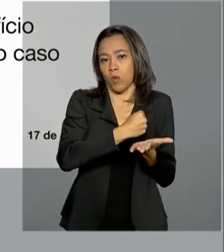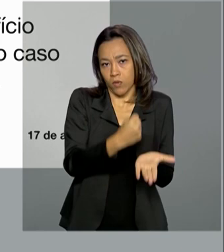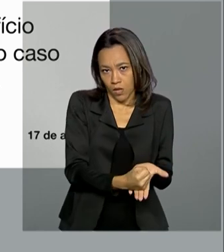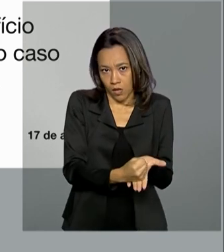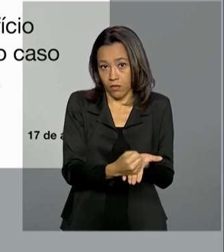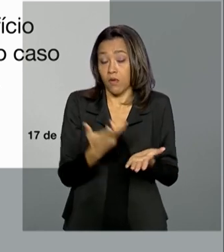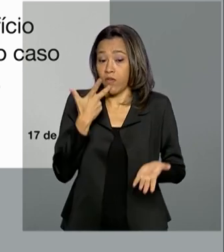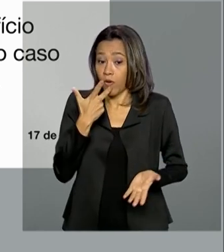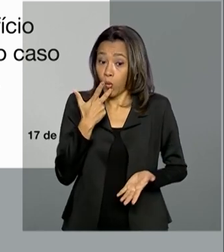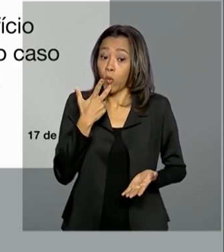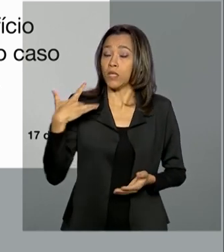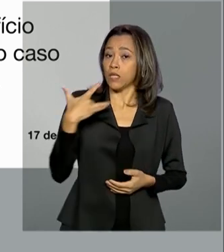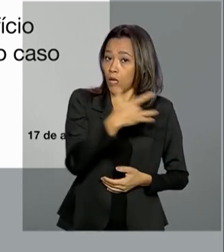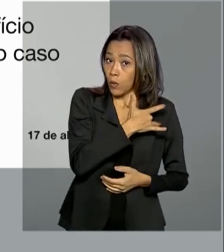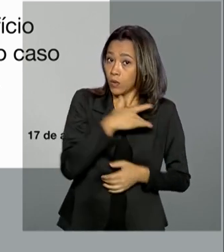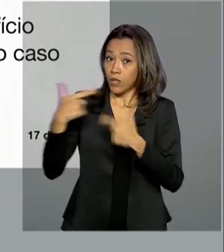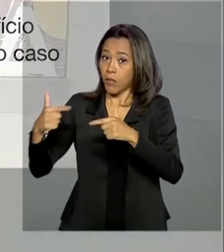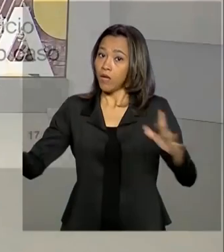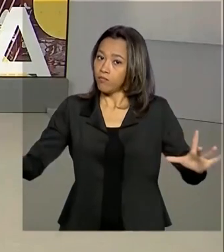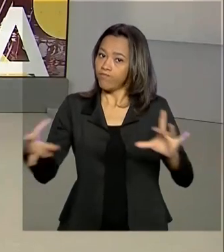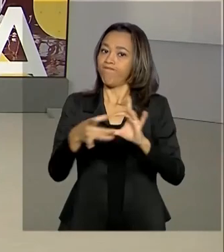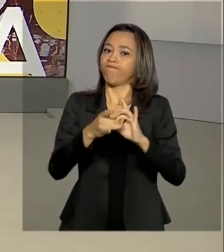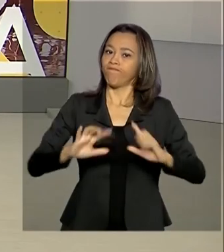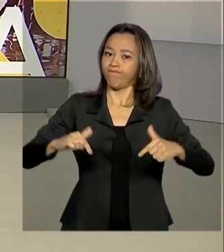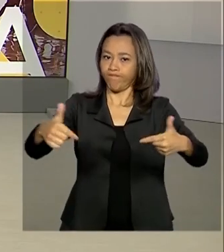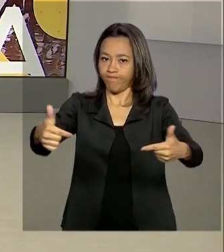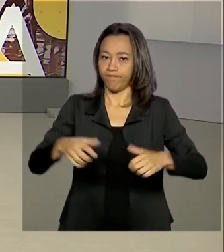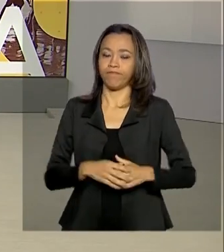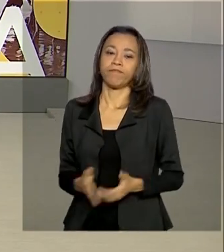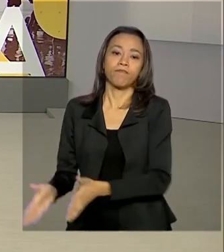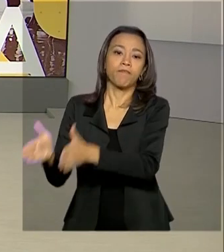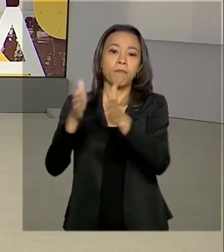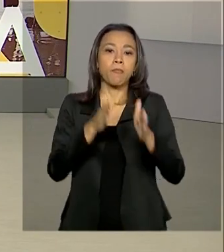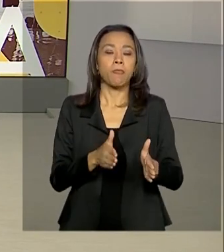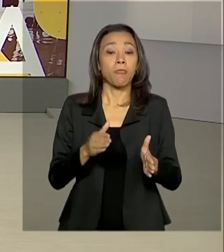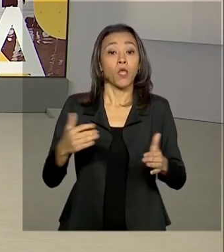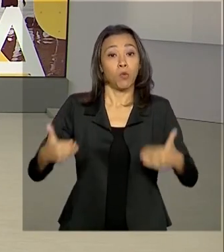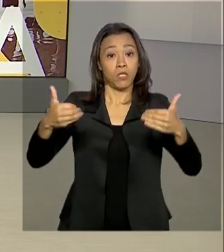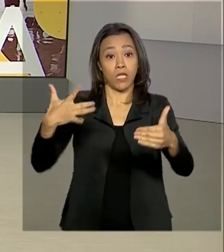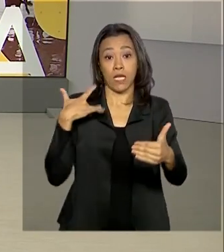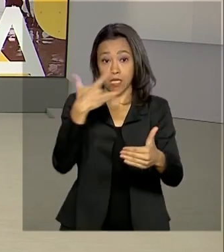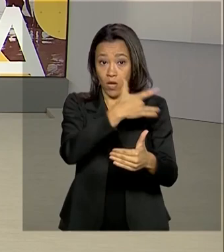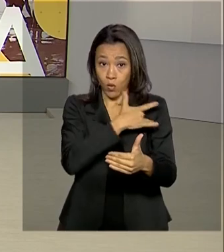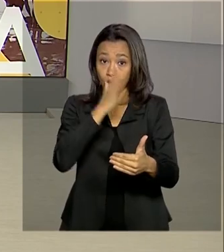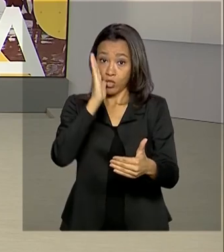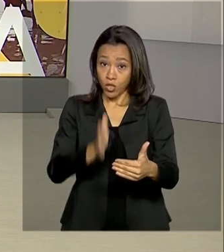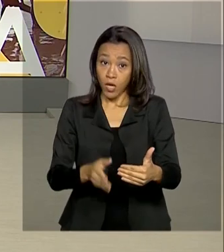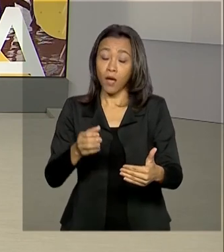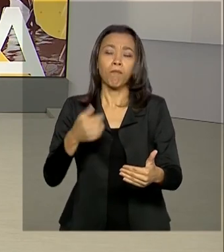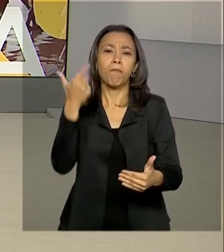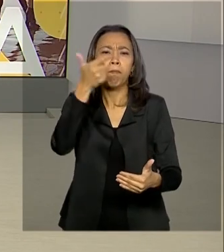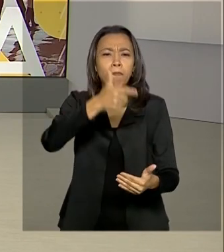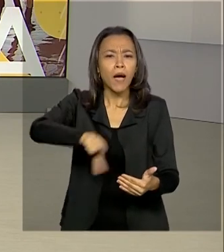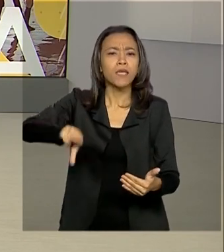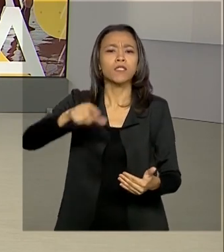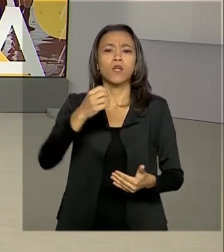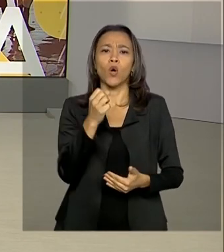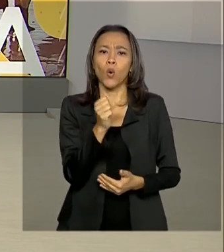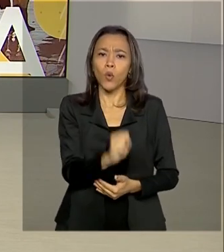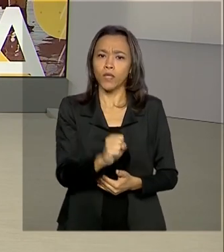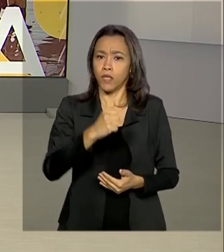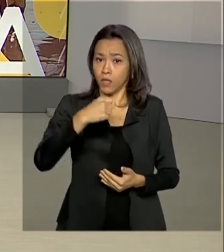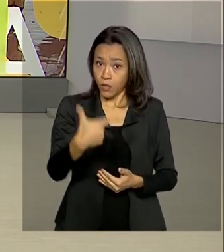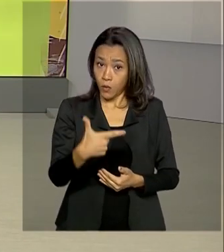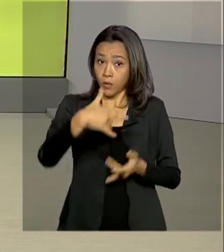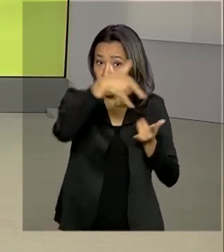a saúde e emprego caminham juntos. E o Ministério da Saúde habilitou mais 82 leitos de UTI e 10 de